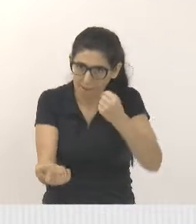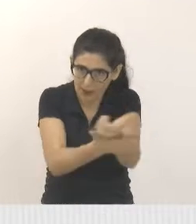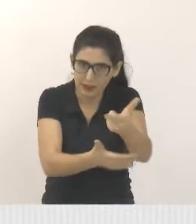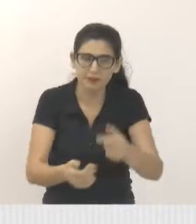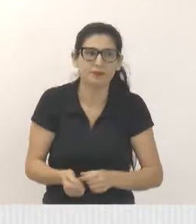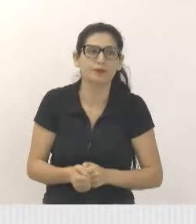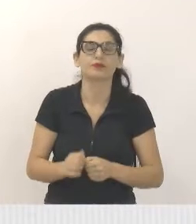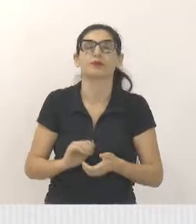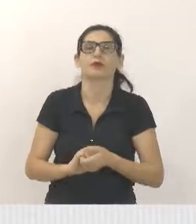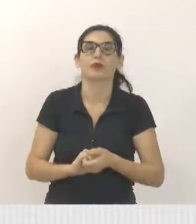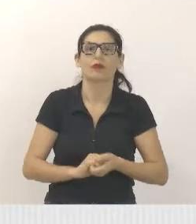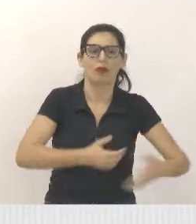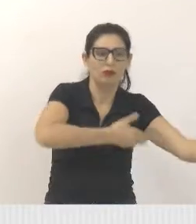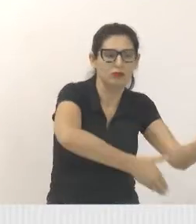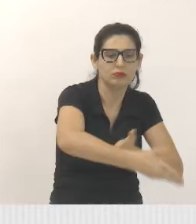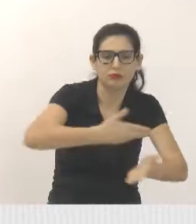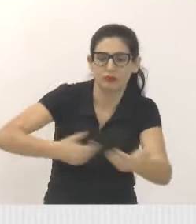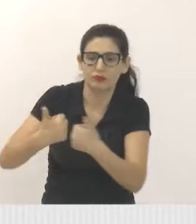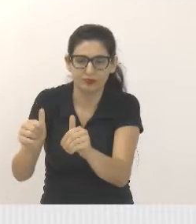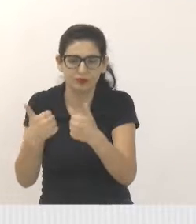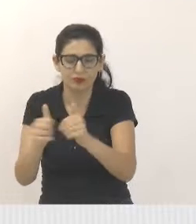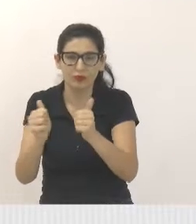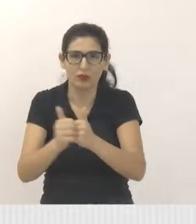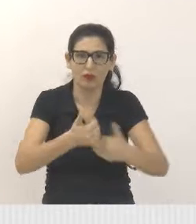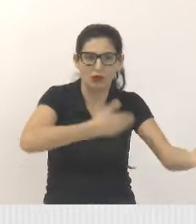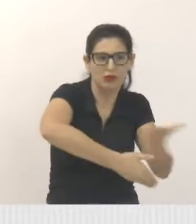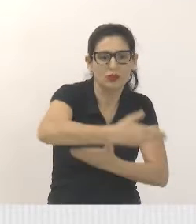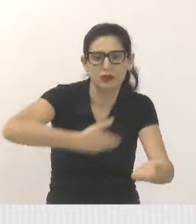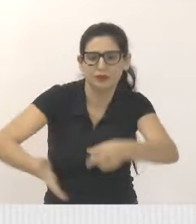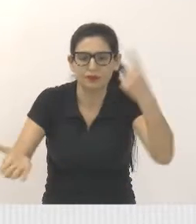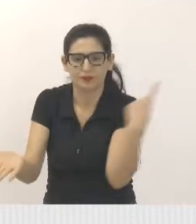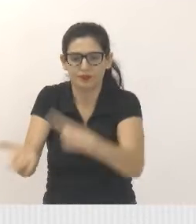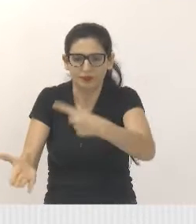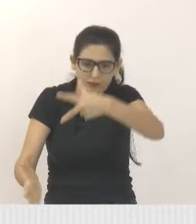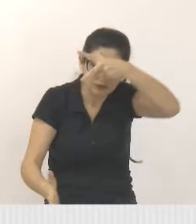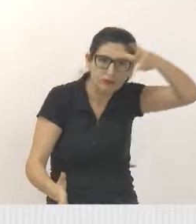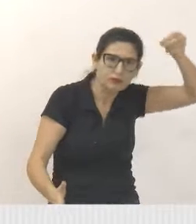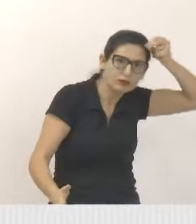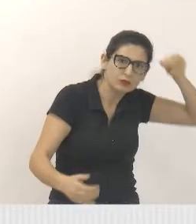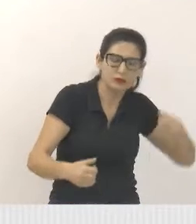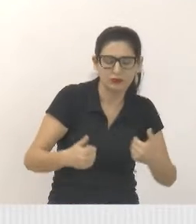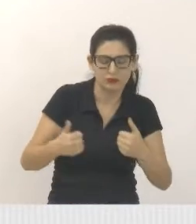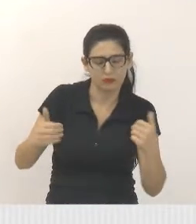Esse comércio aumenta a receita dela. Isso está na nossa auditoria